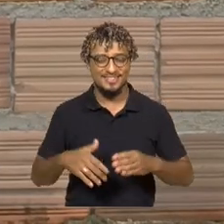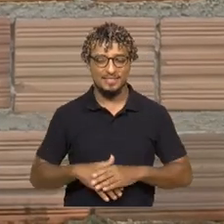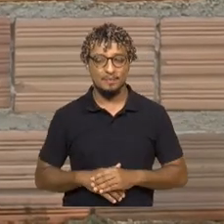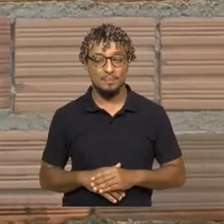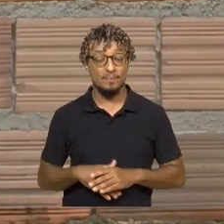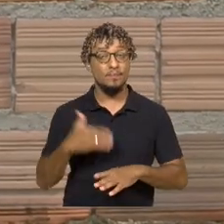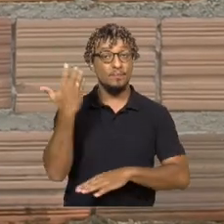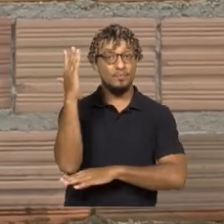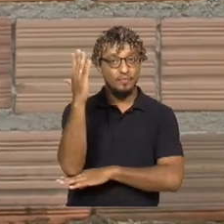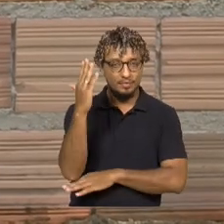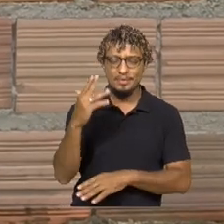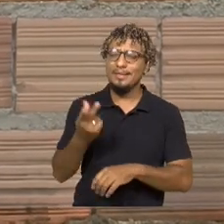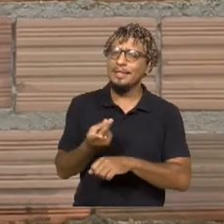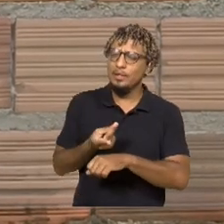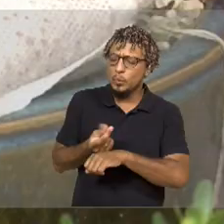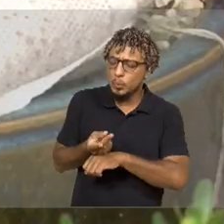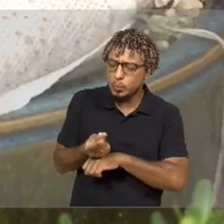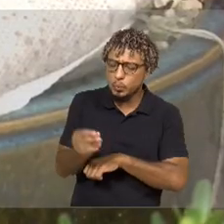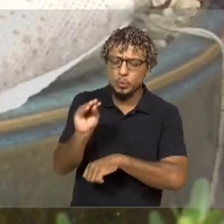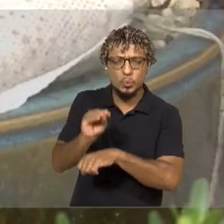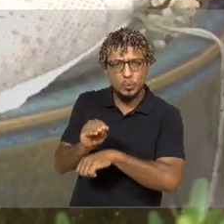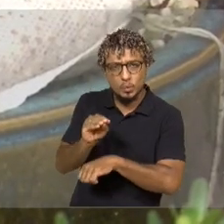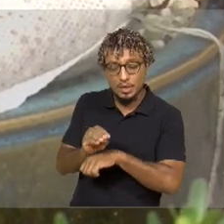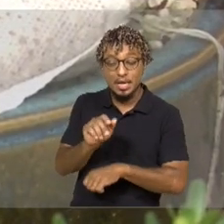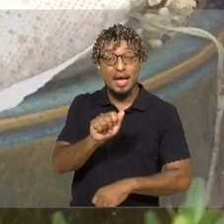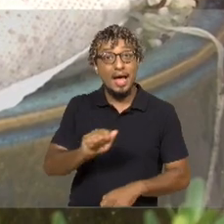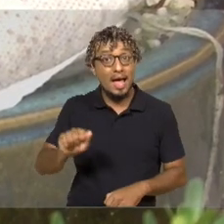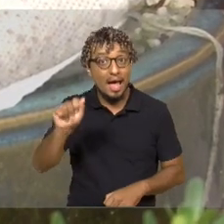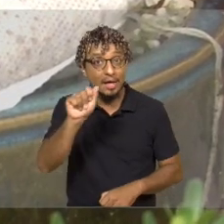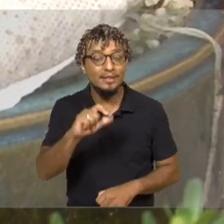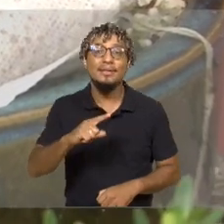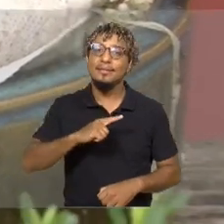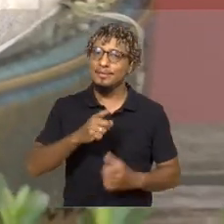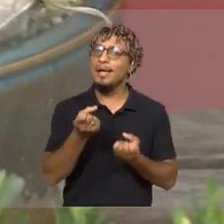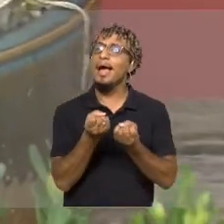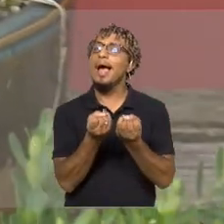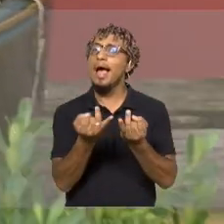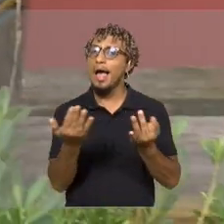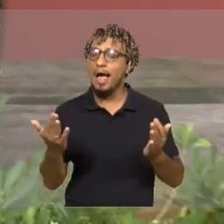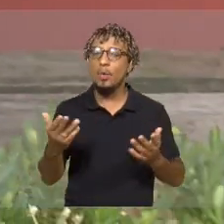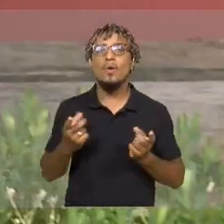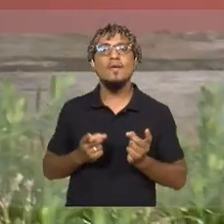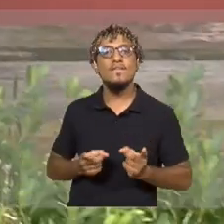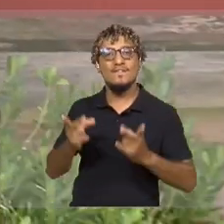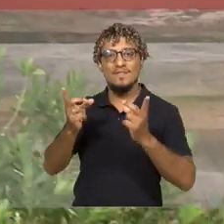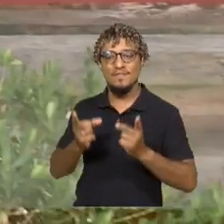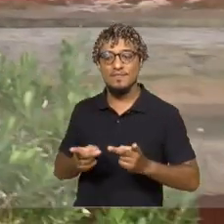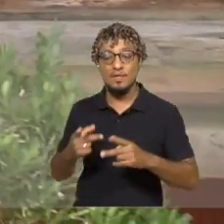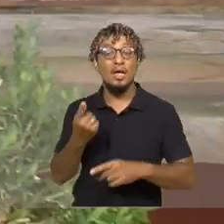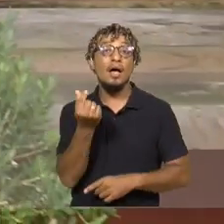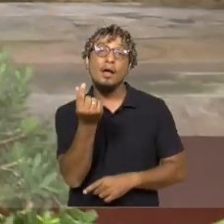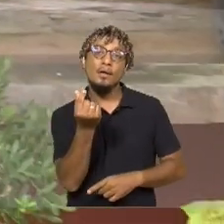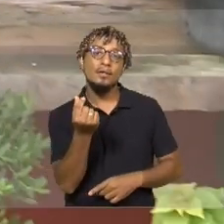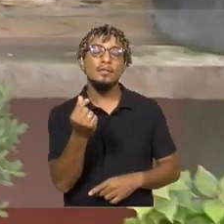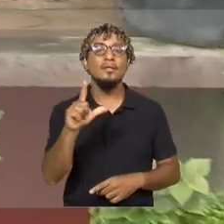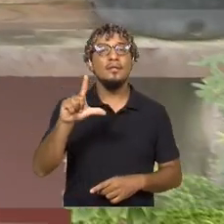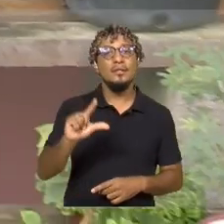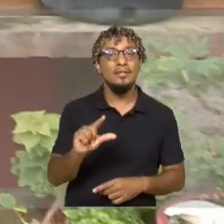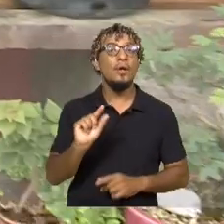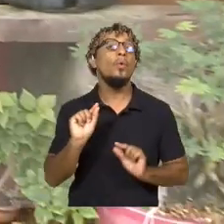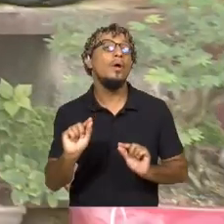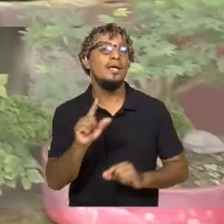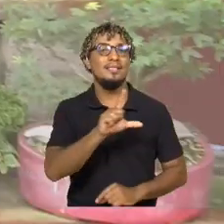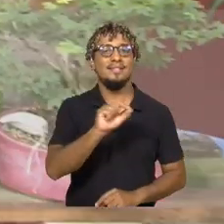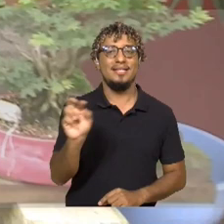são cultivados por longos anos. Na associação, existem alguns destinados à venda. O valor mínimo é de R$ 100.